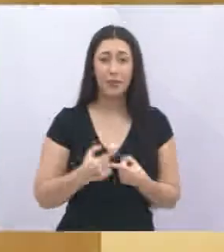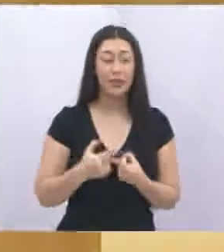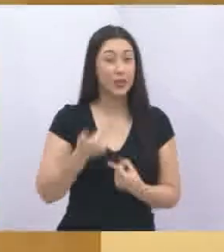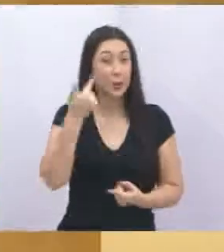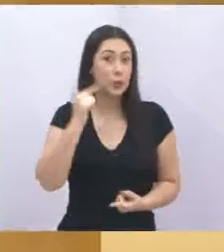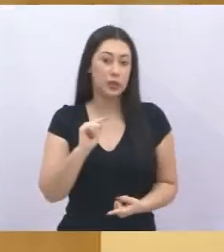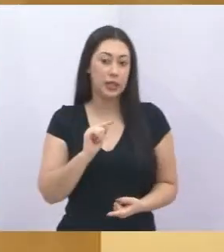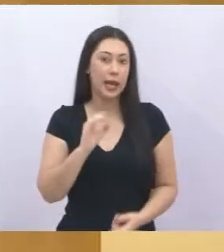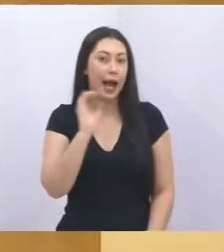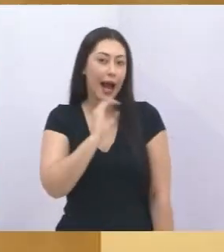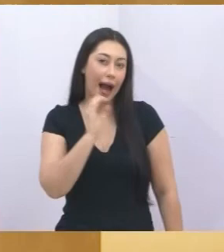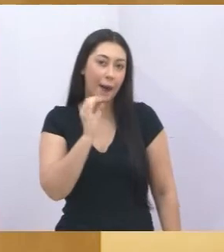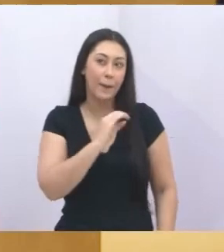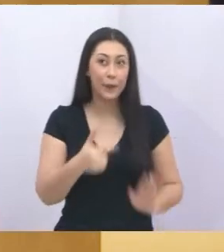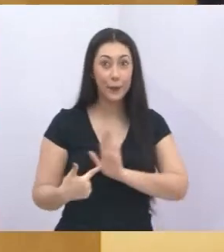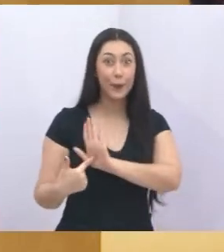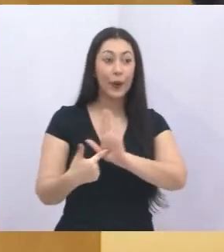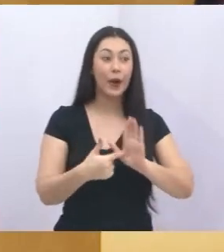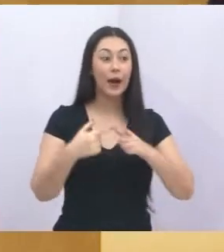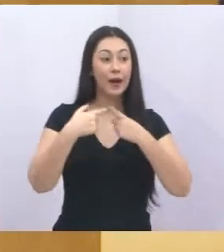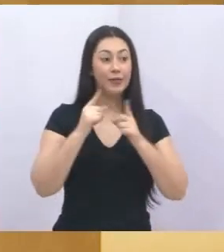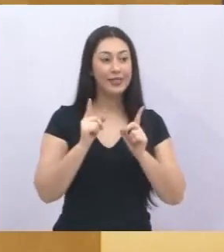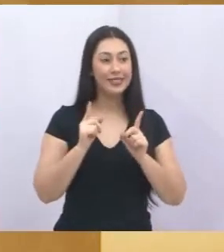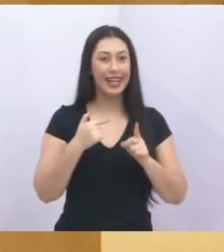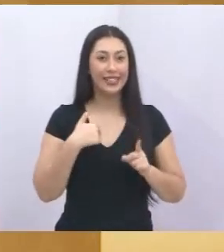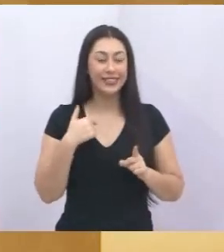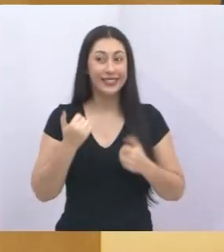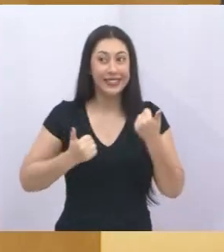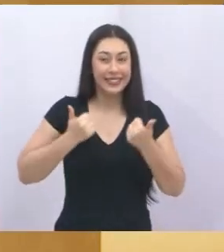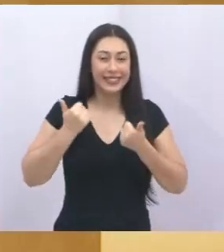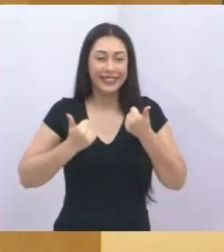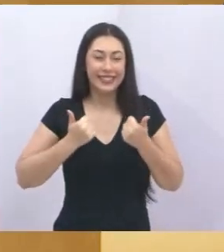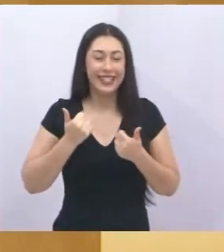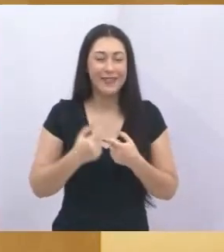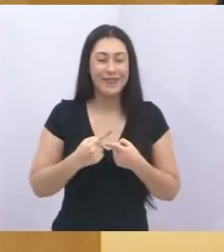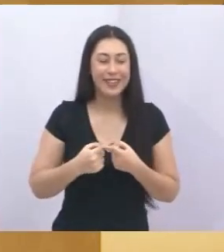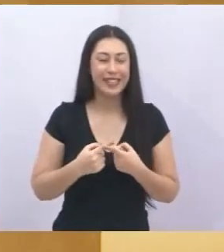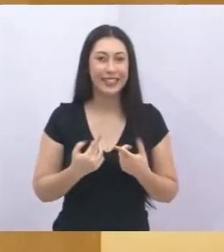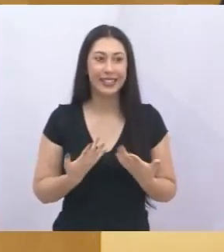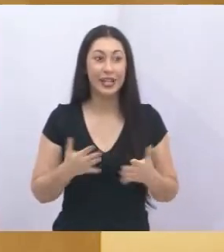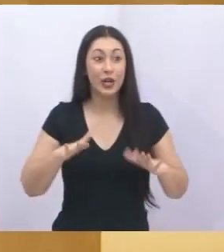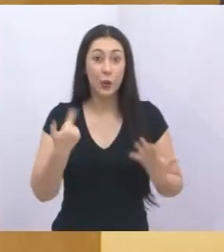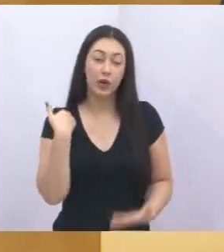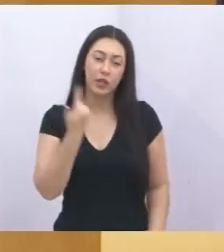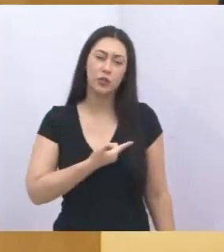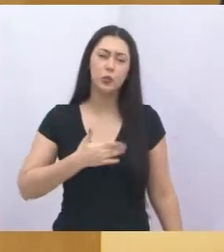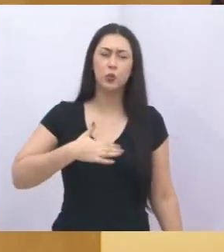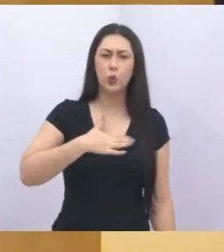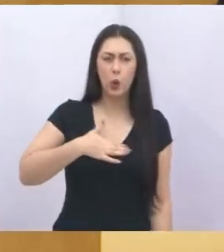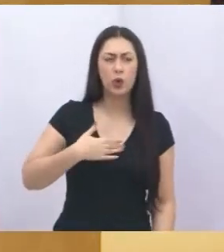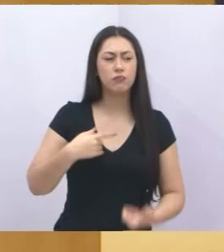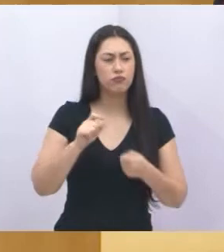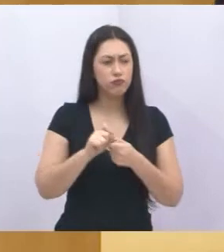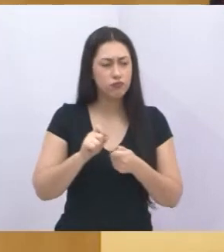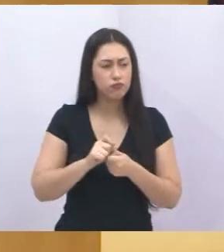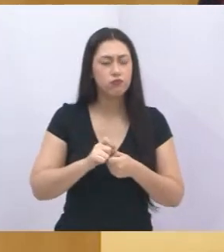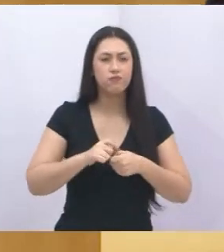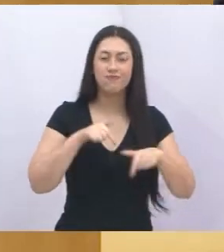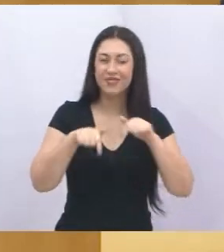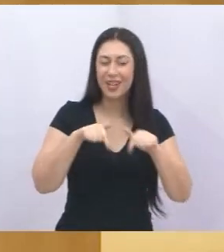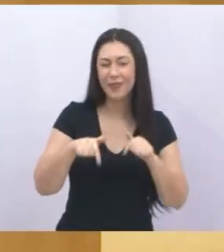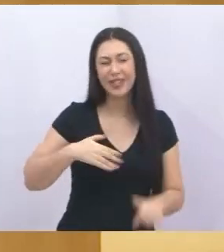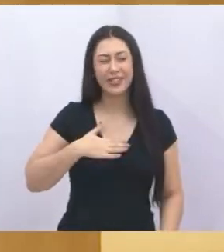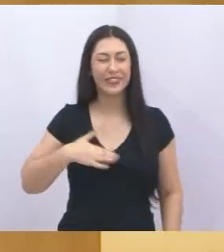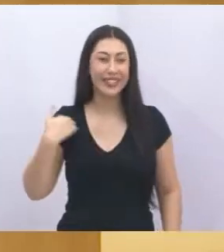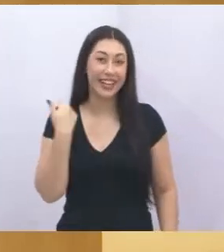conseguido apresentar em 15 minutos. Mas eu acabo me empolgando, porque a gente, quando gosta e faz o que gosta, a gente